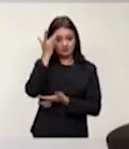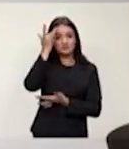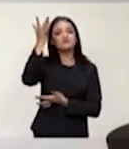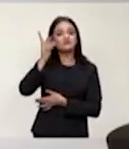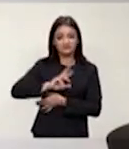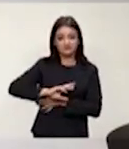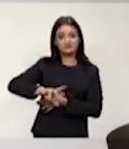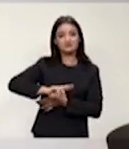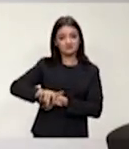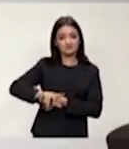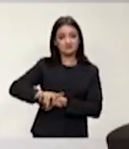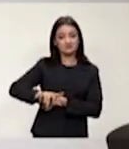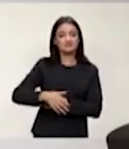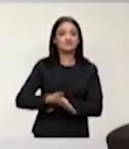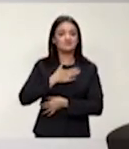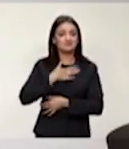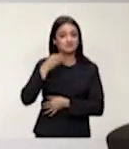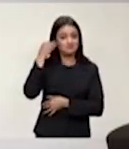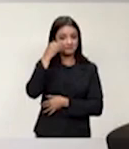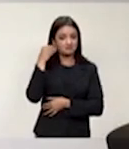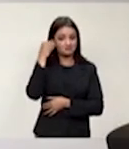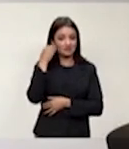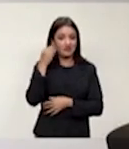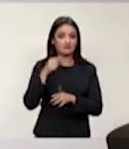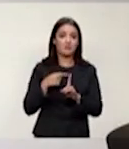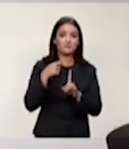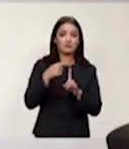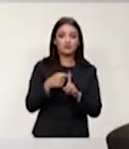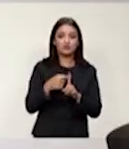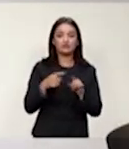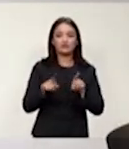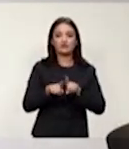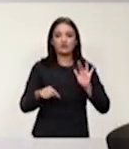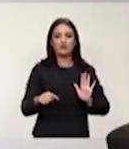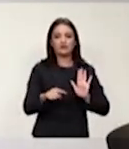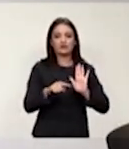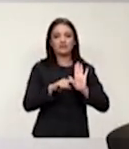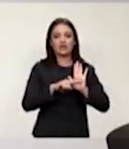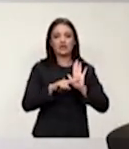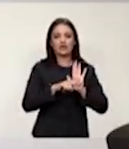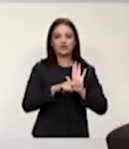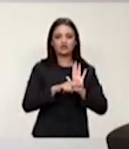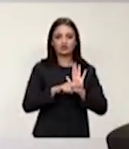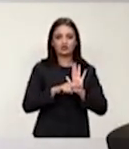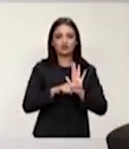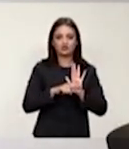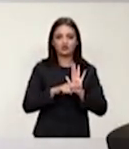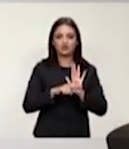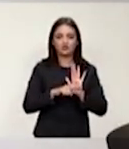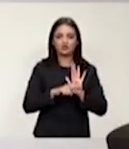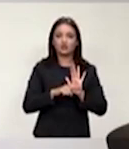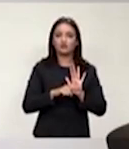As minhas experiências, positivas e negativas, não podem servir para rotular